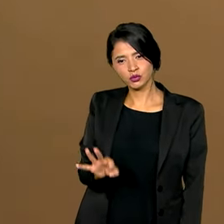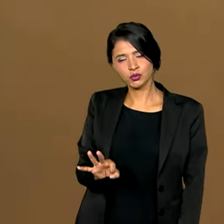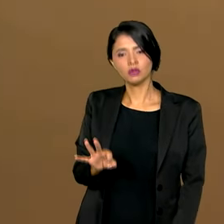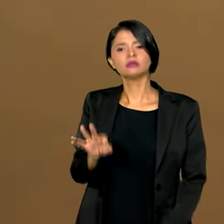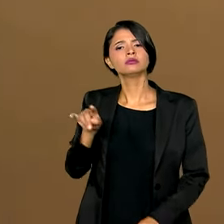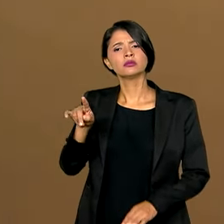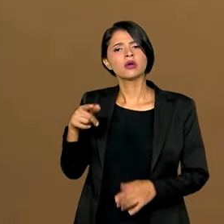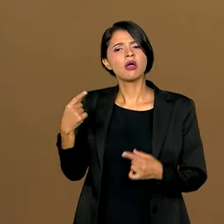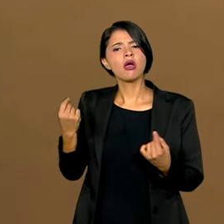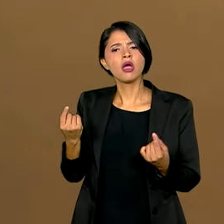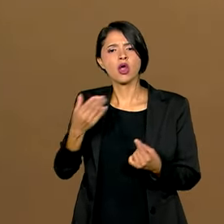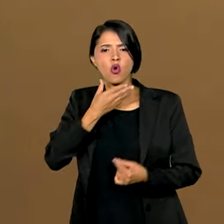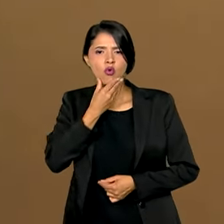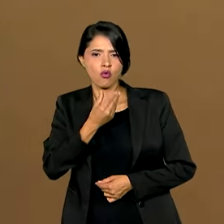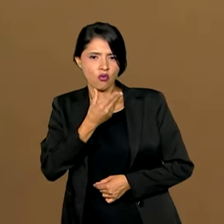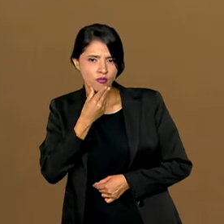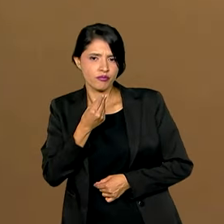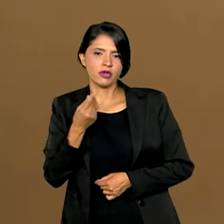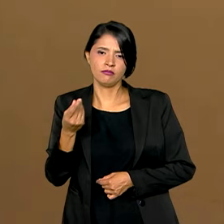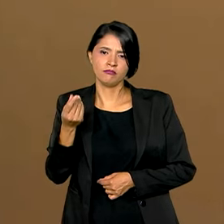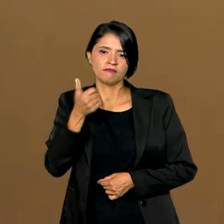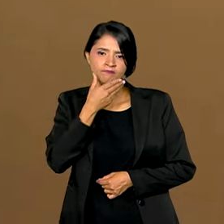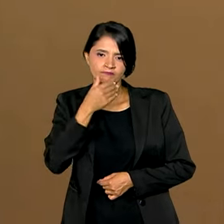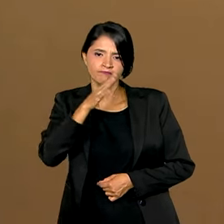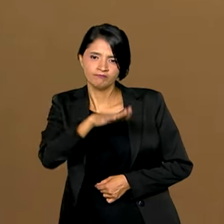formado por homens, por meninos.